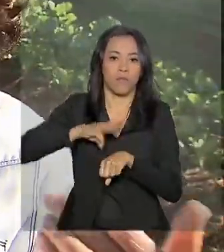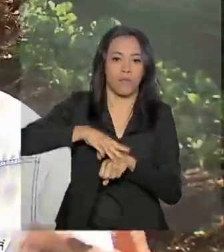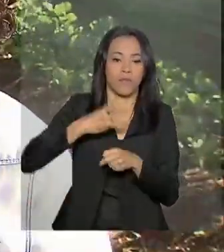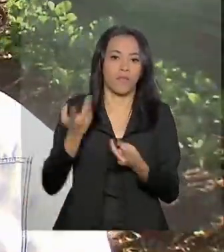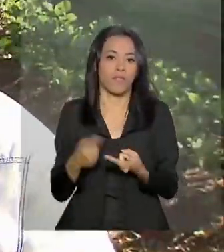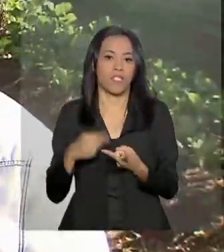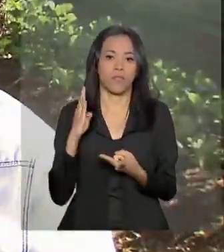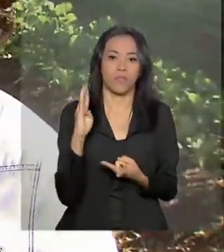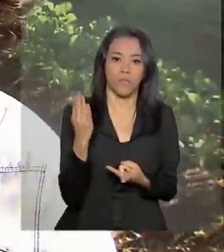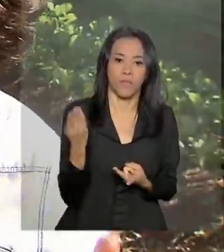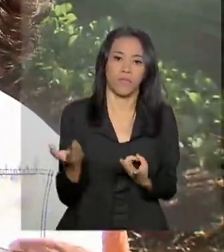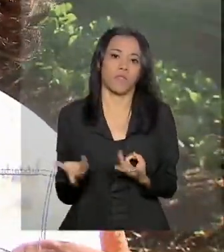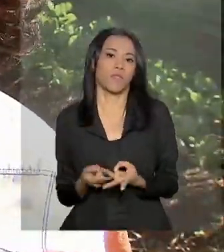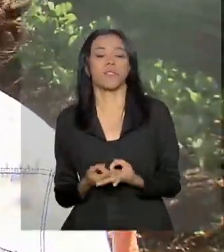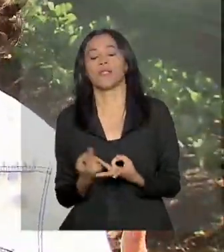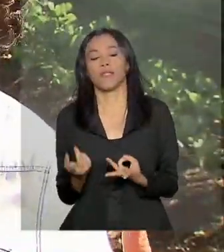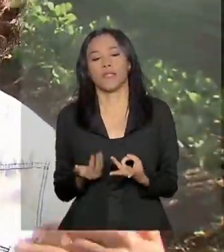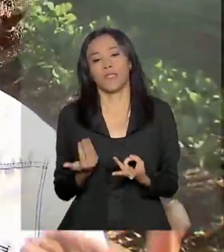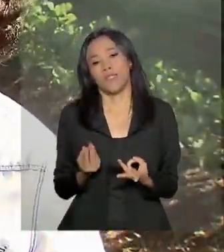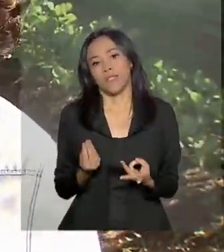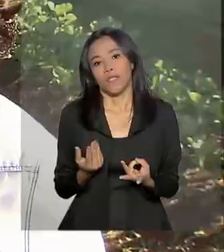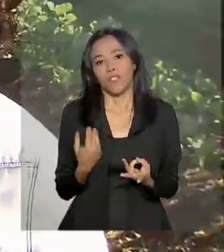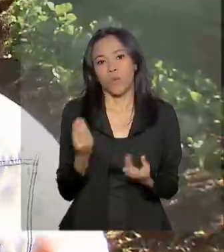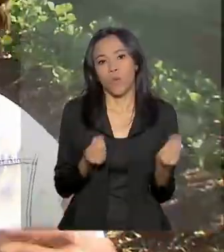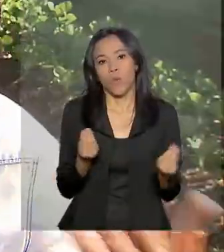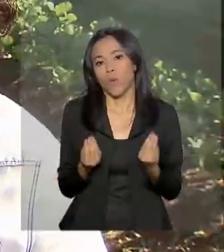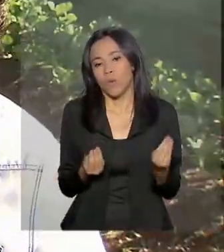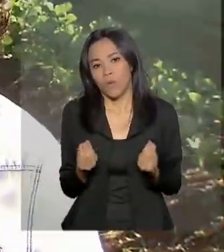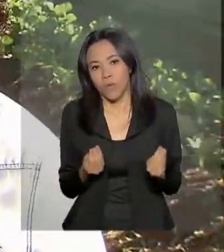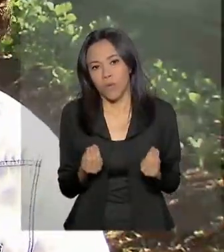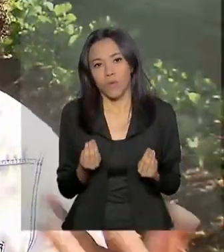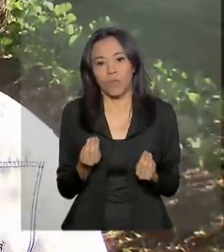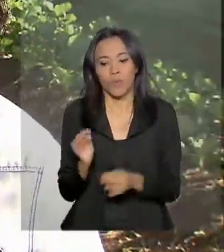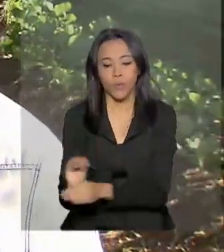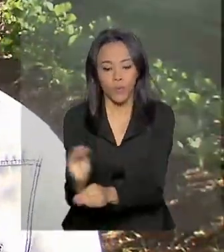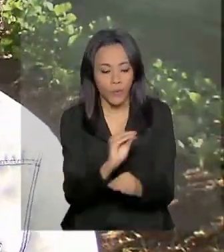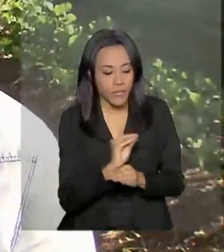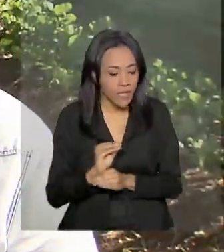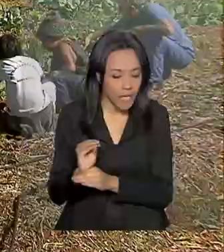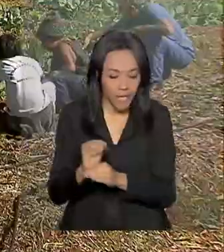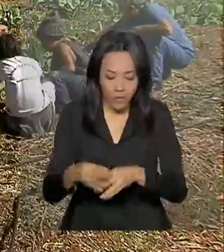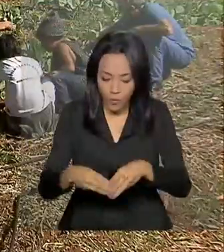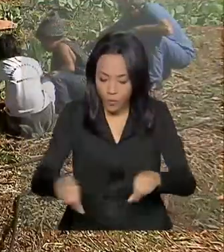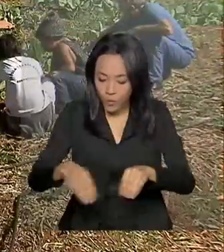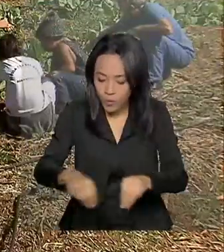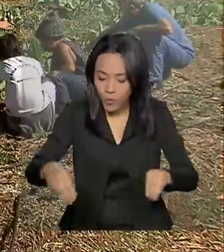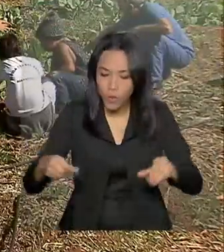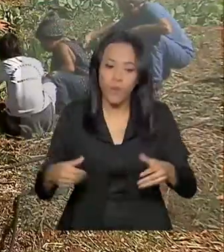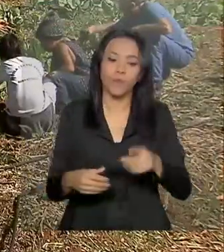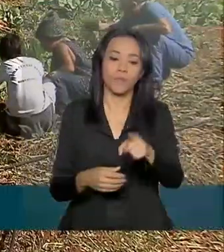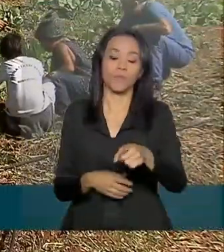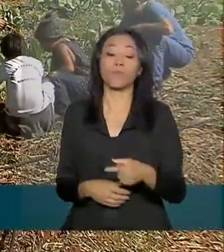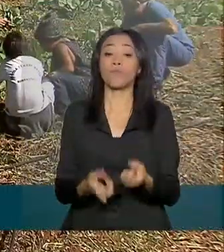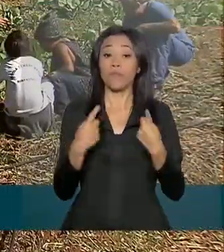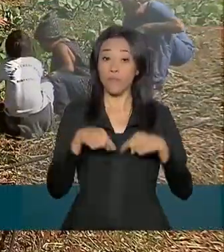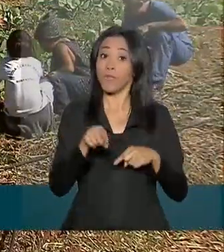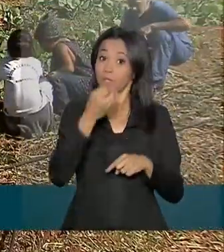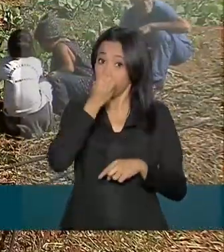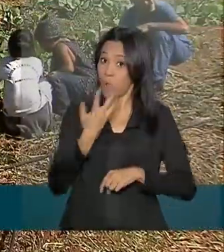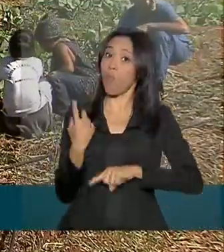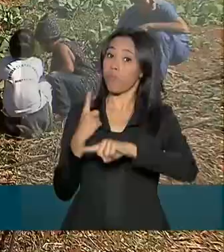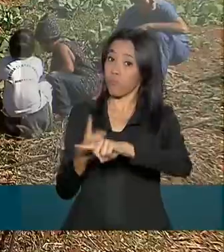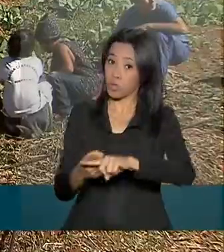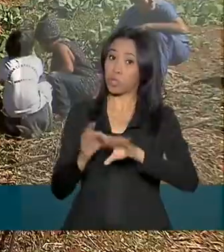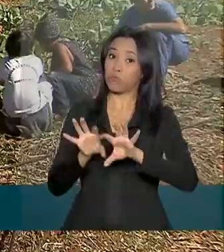biologia, de conservação de agroecologia, de conservação de solo. Além do impacto positivo no